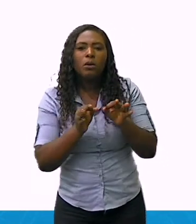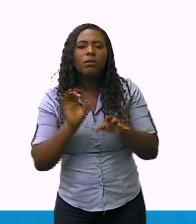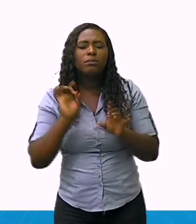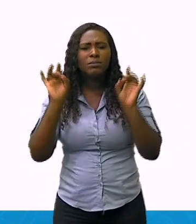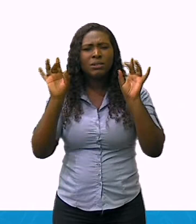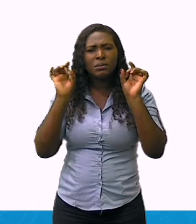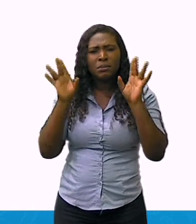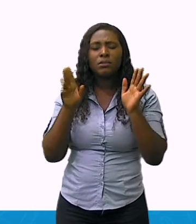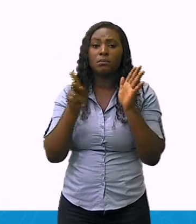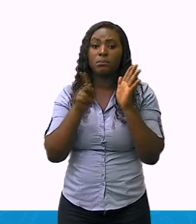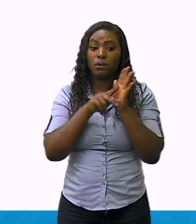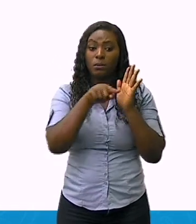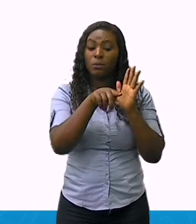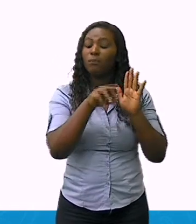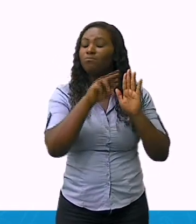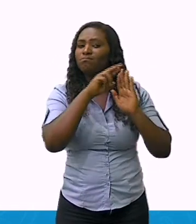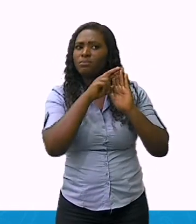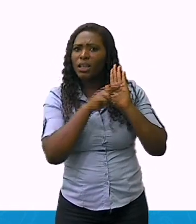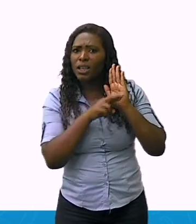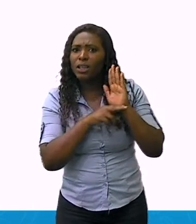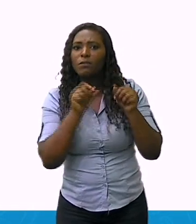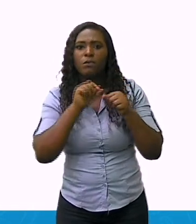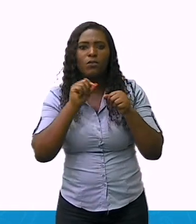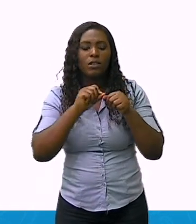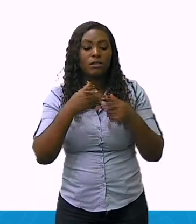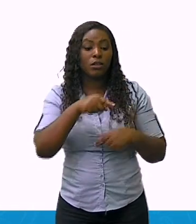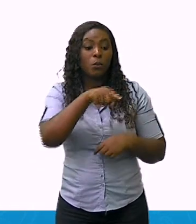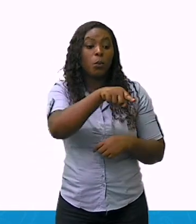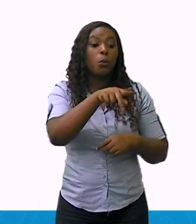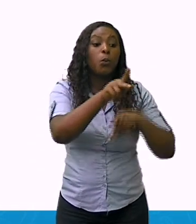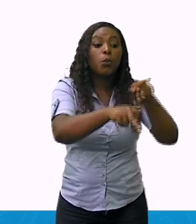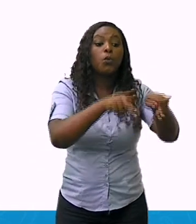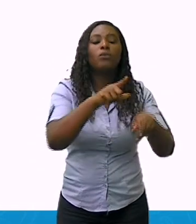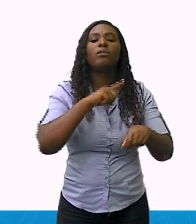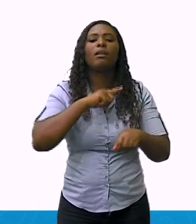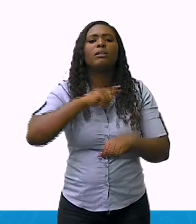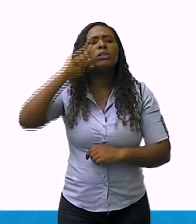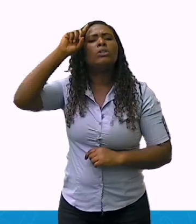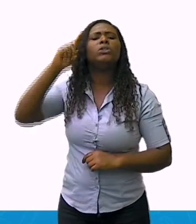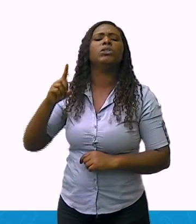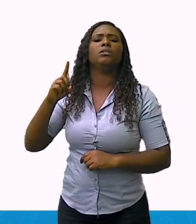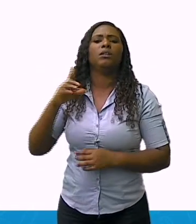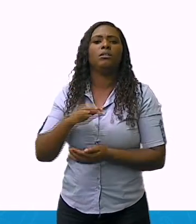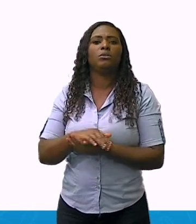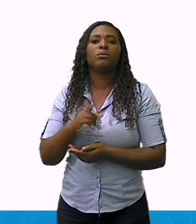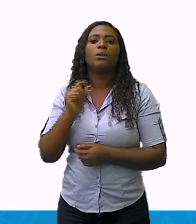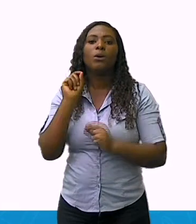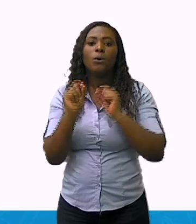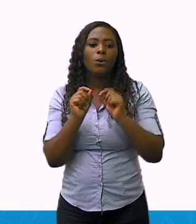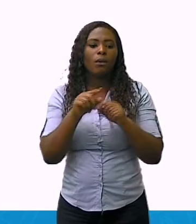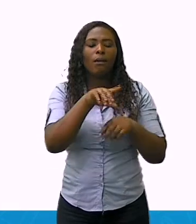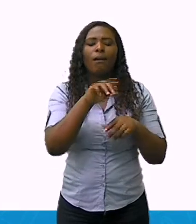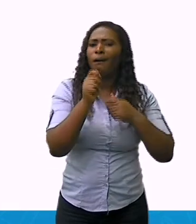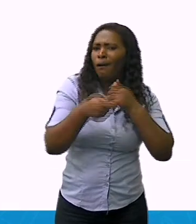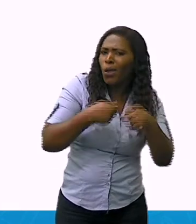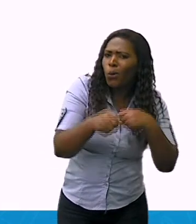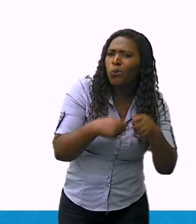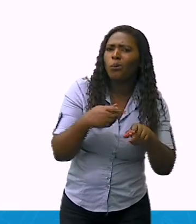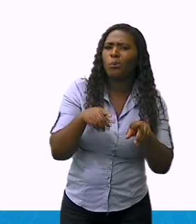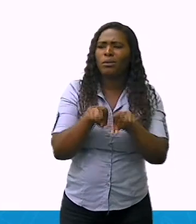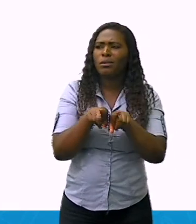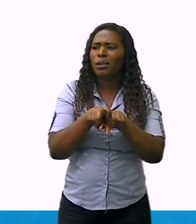integradas que possibilitaram o direito à terra e ao desenvolvimento econômico e